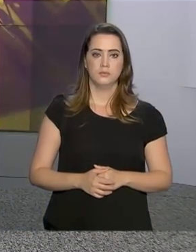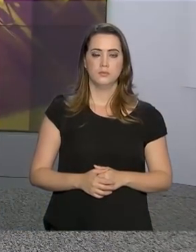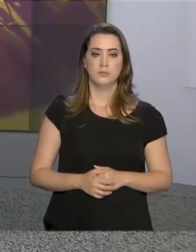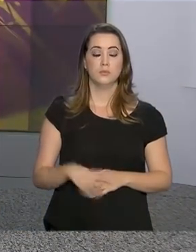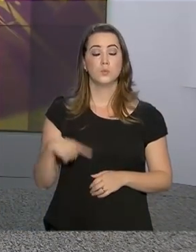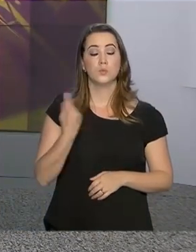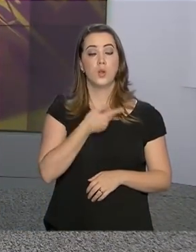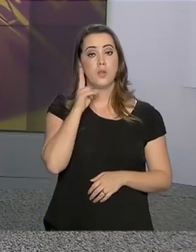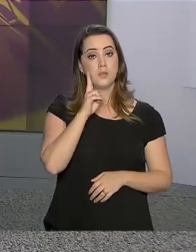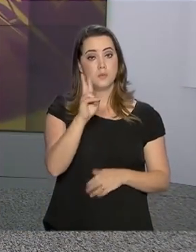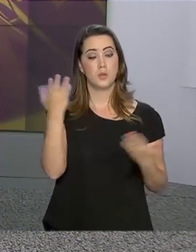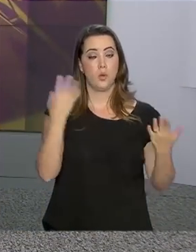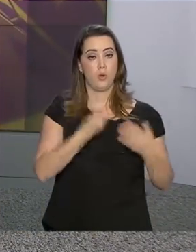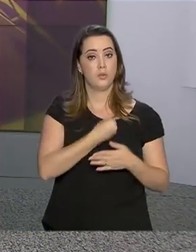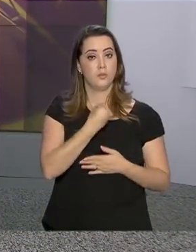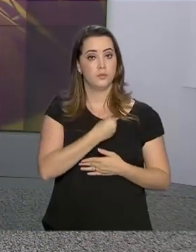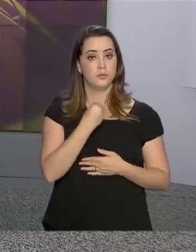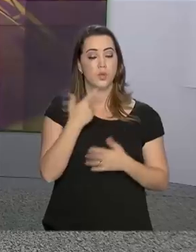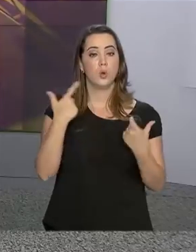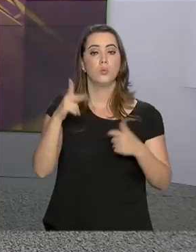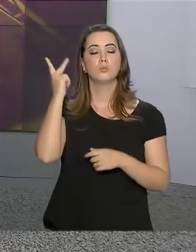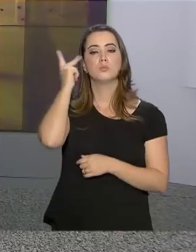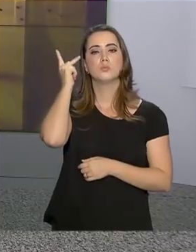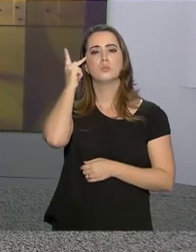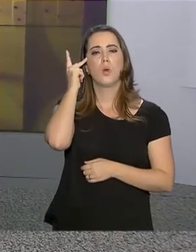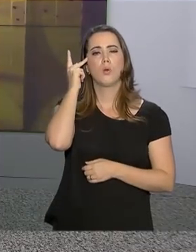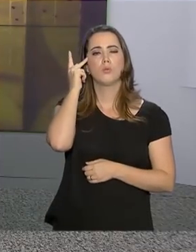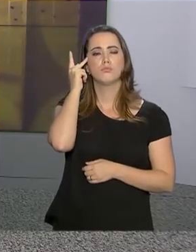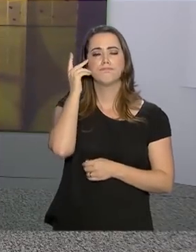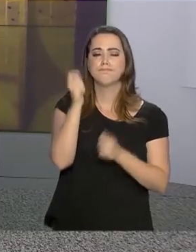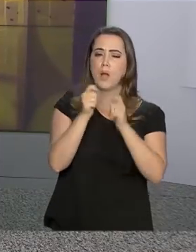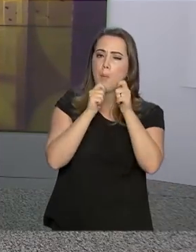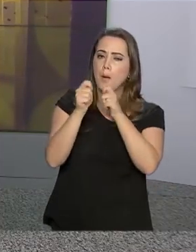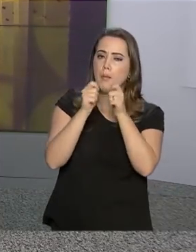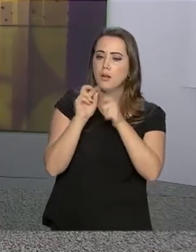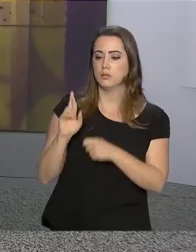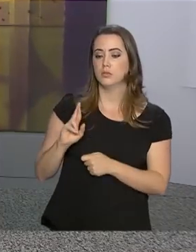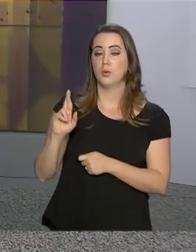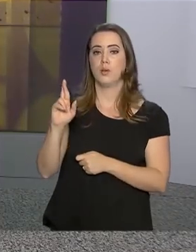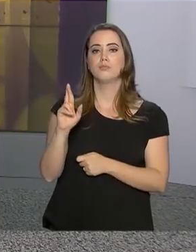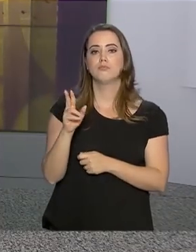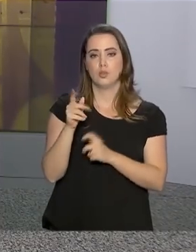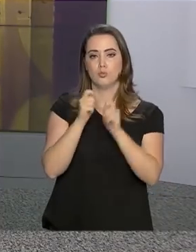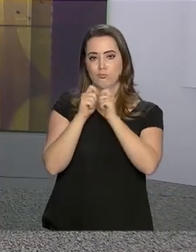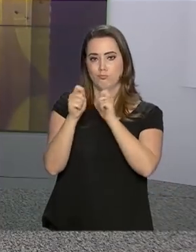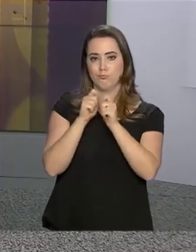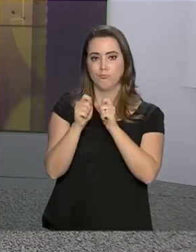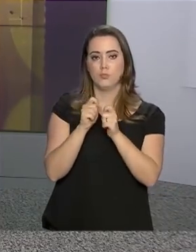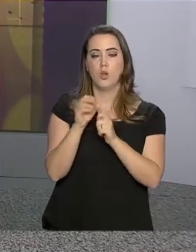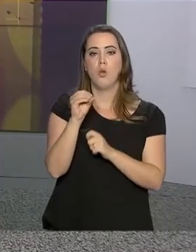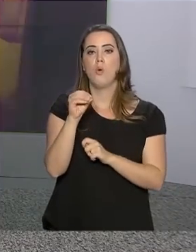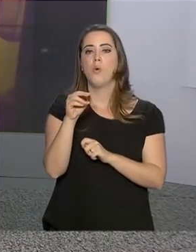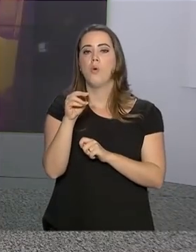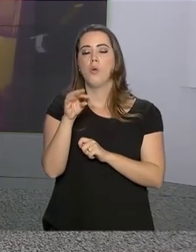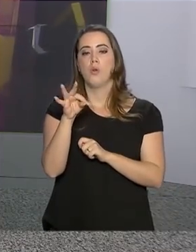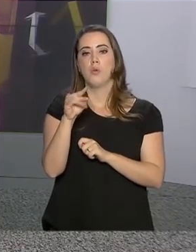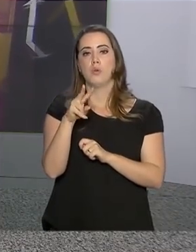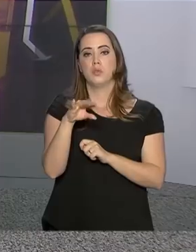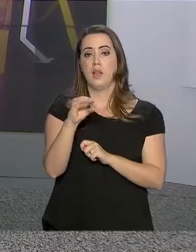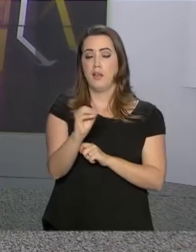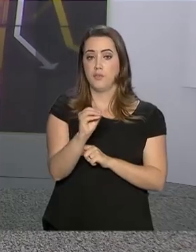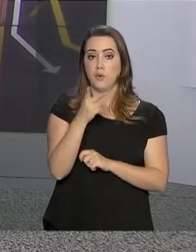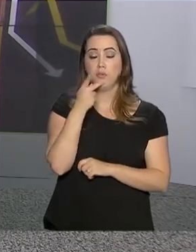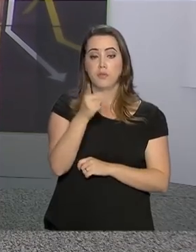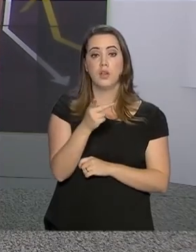Nós acompanhamos ao vivo, direto de São Paulo, a entrevista do porta-voz da Presidência da República, Otávio Rego Barros. Ele